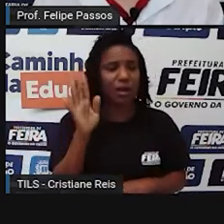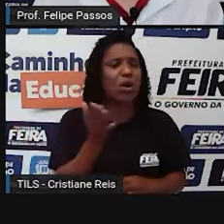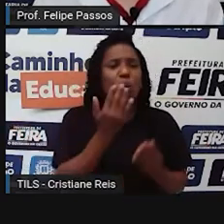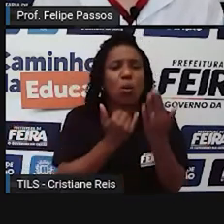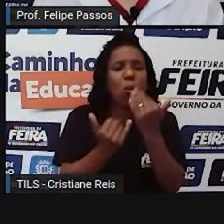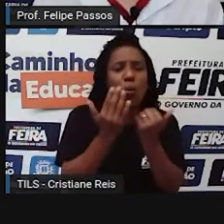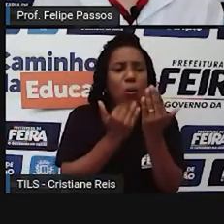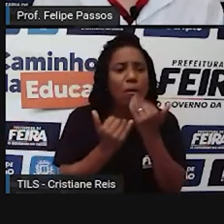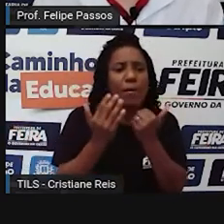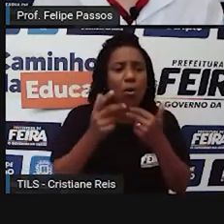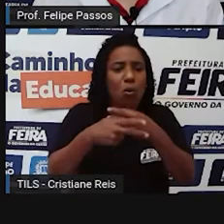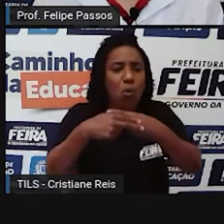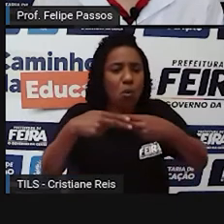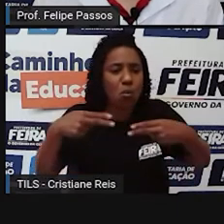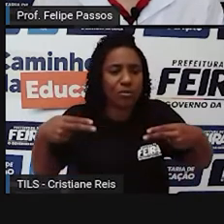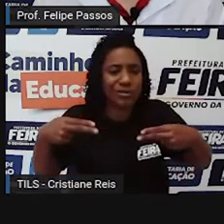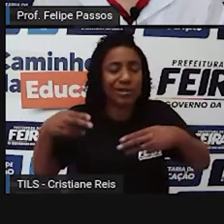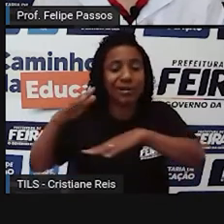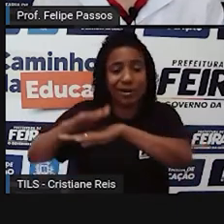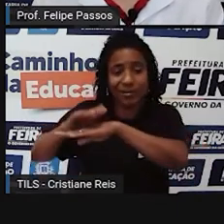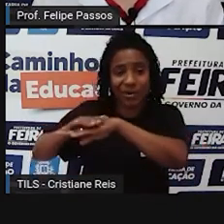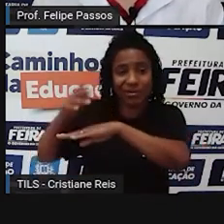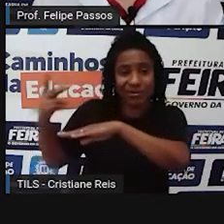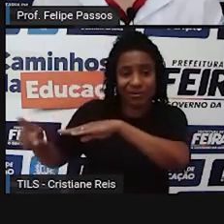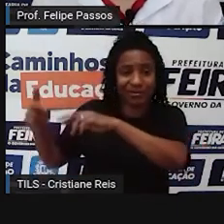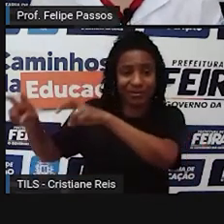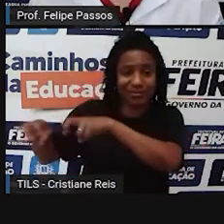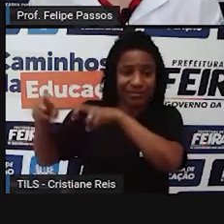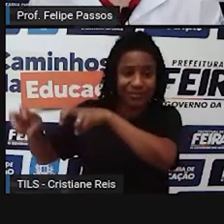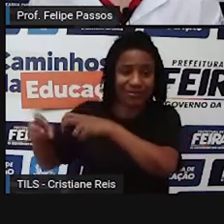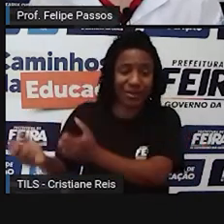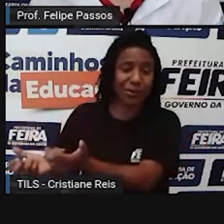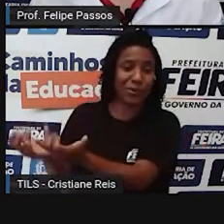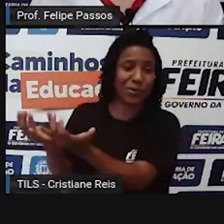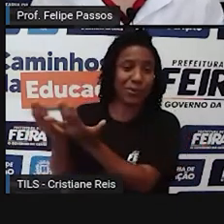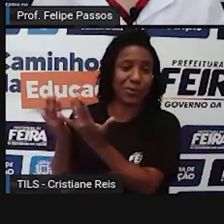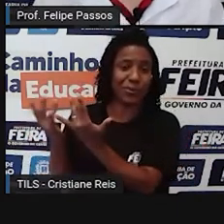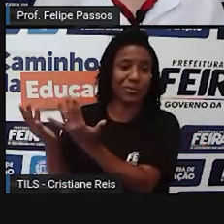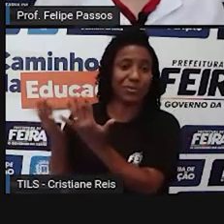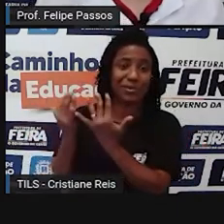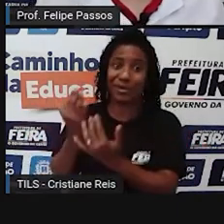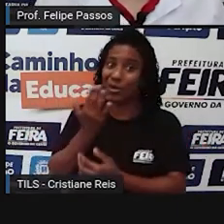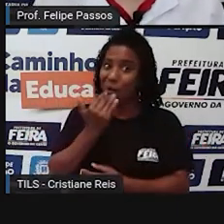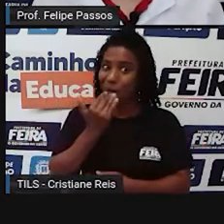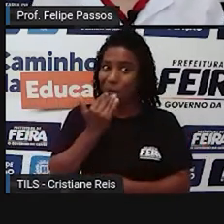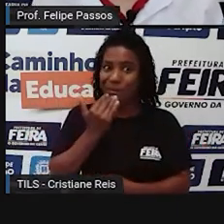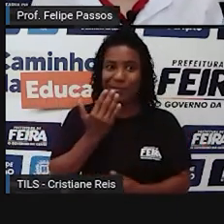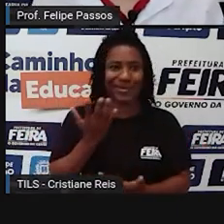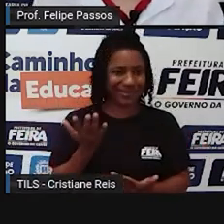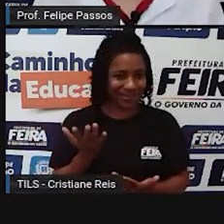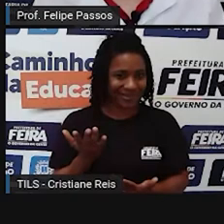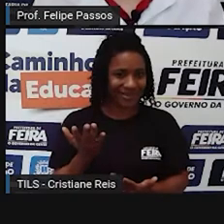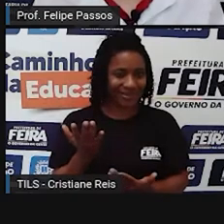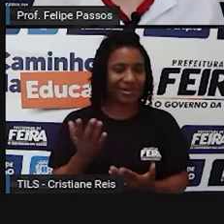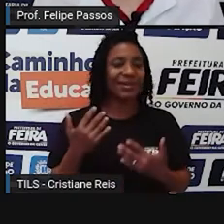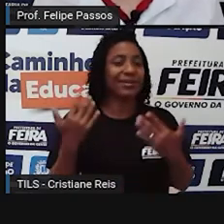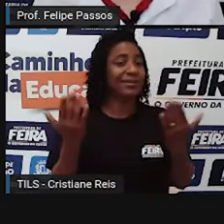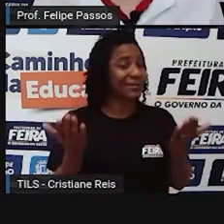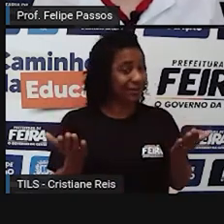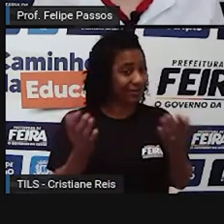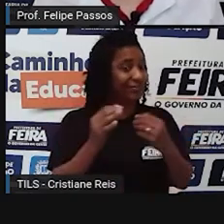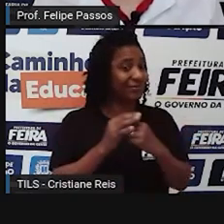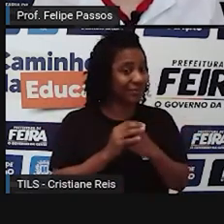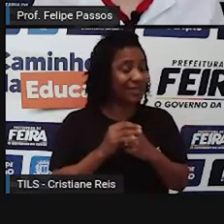rural. Então, se daqui a alguns anos não tiver ninguém produzindo na zona rural, a gente vai depender exclusivamente dos grandes